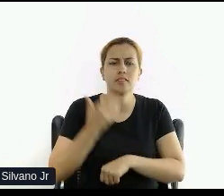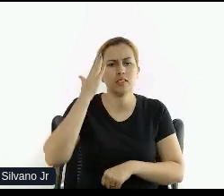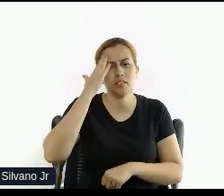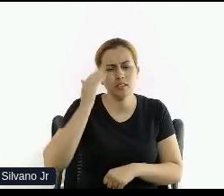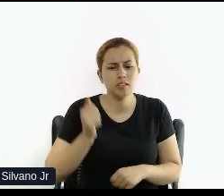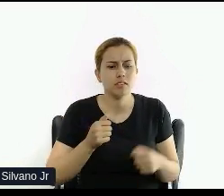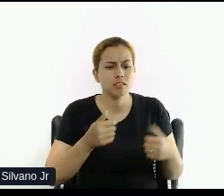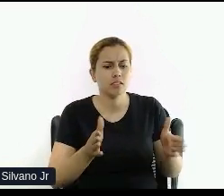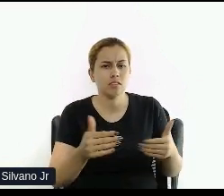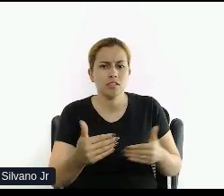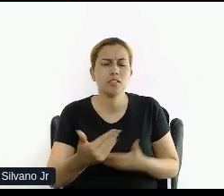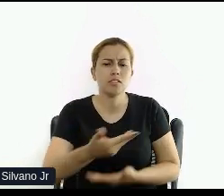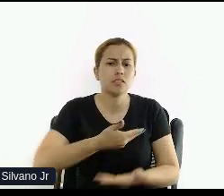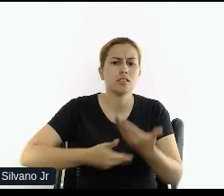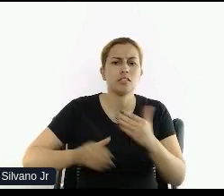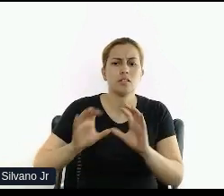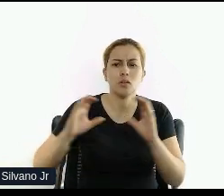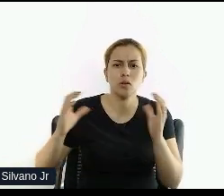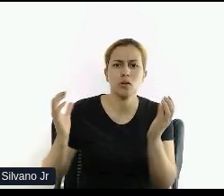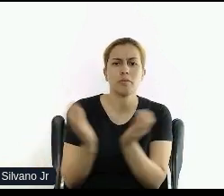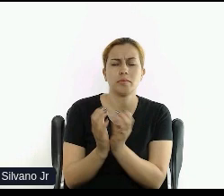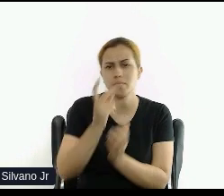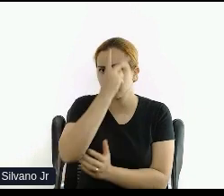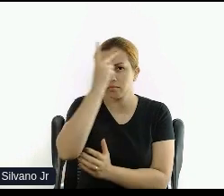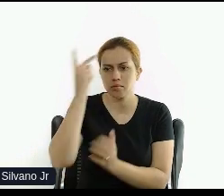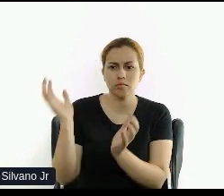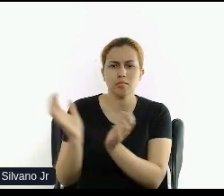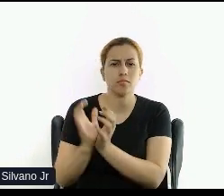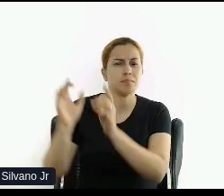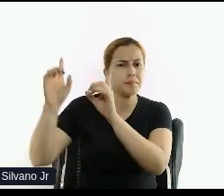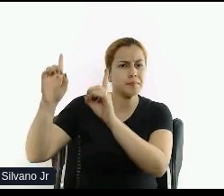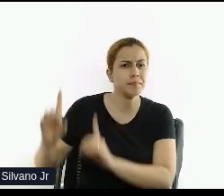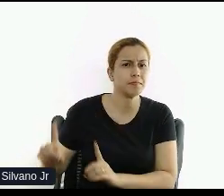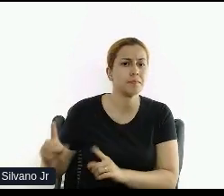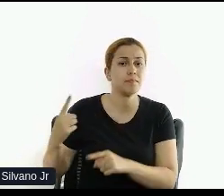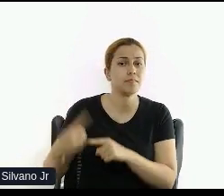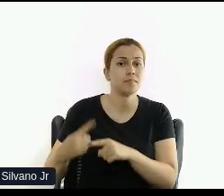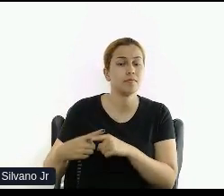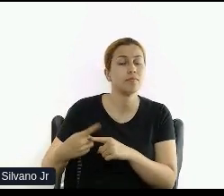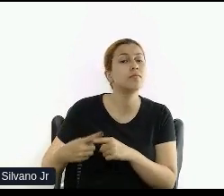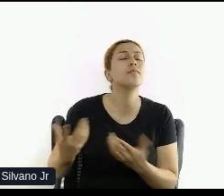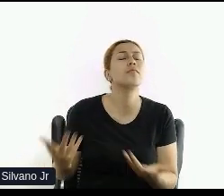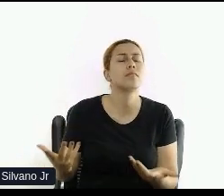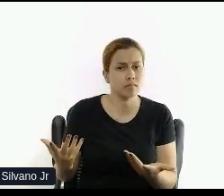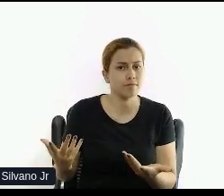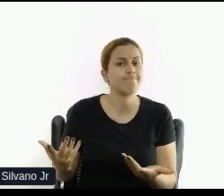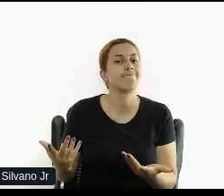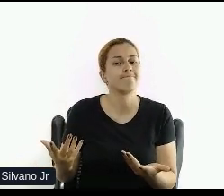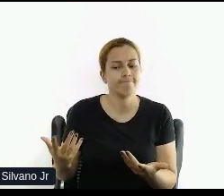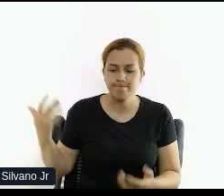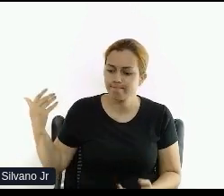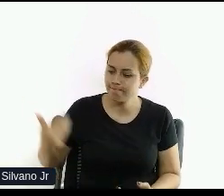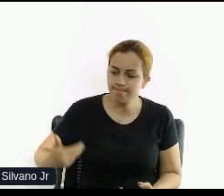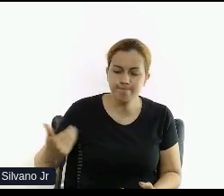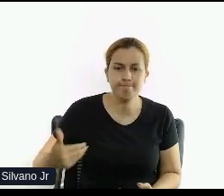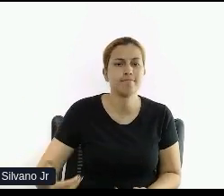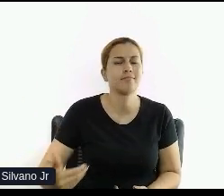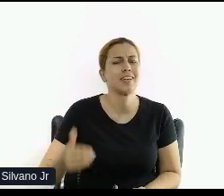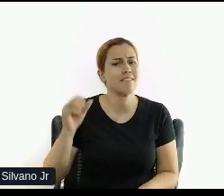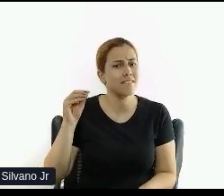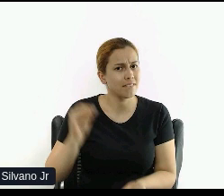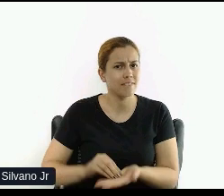entender o cenário da comunidade de pessoas com deficiência no nosso país, porque a gente ainda está engatinhando